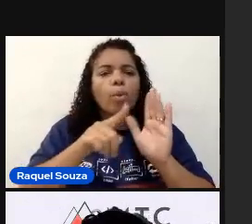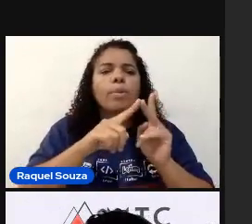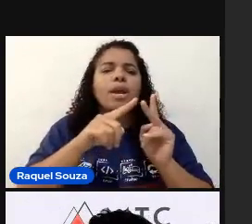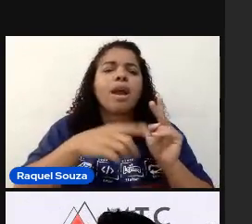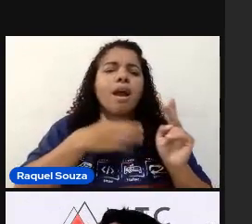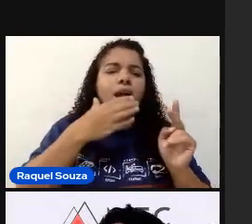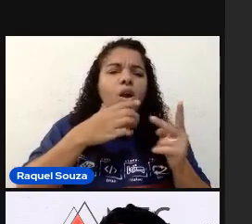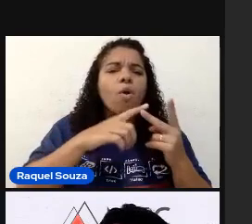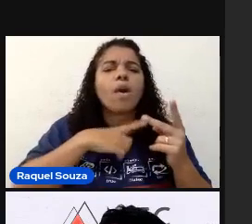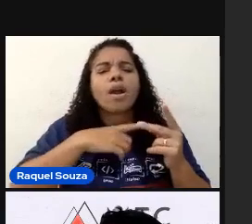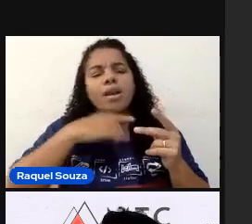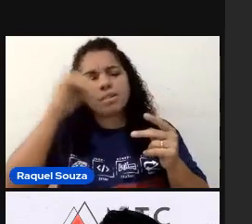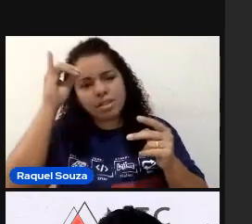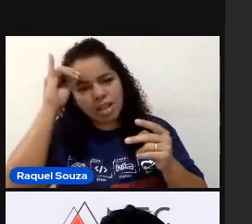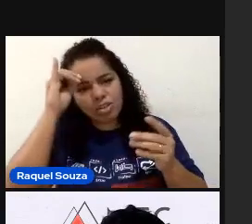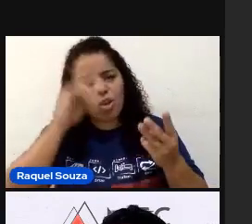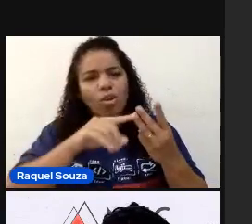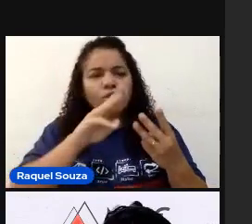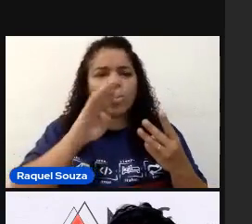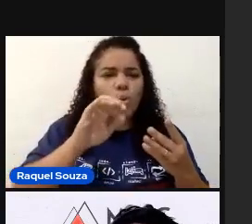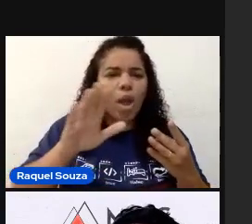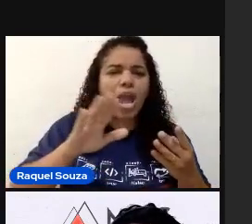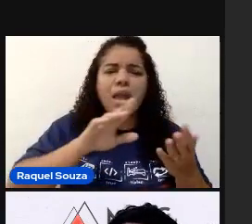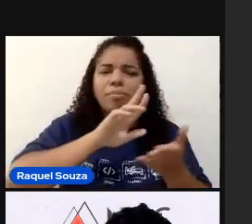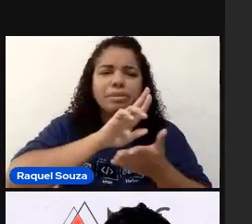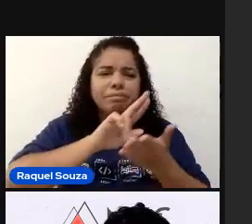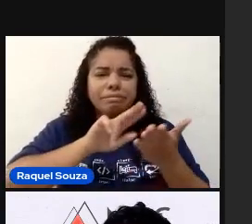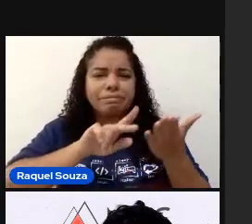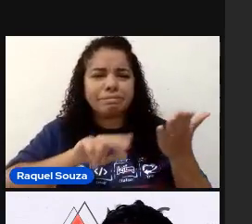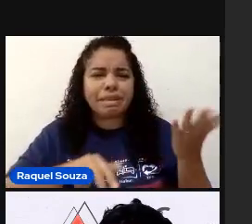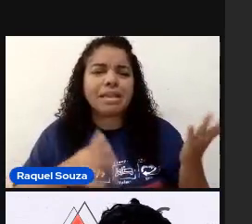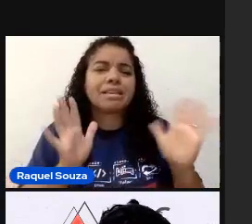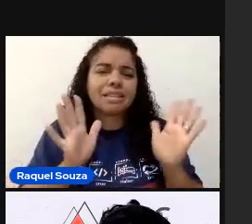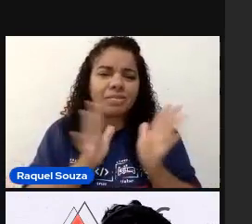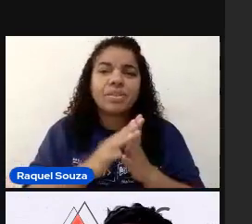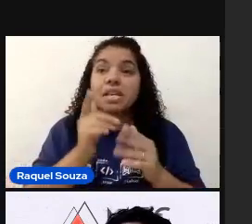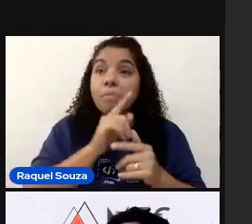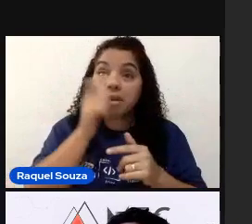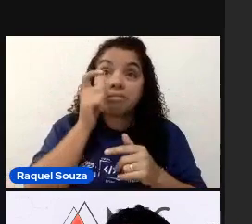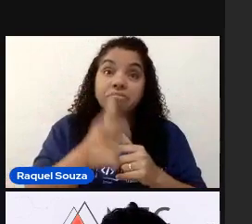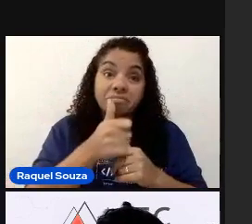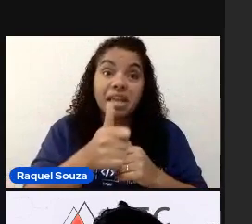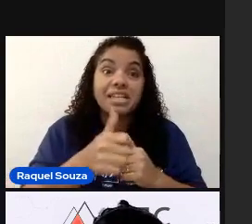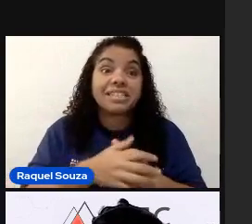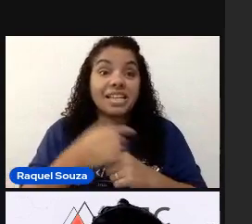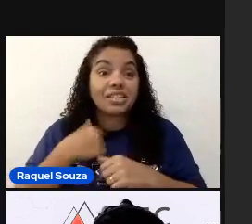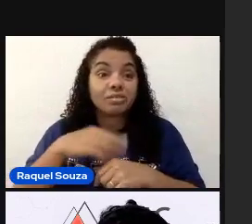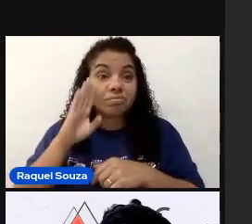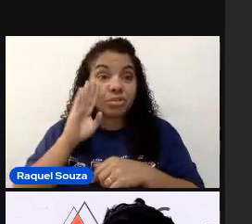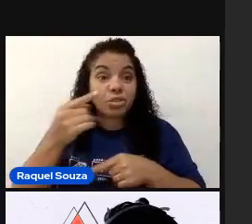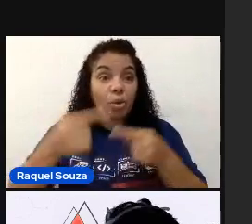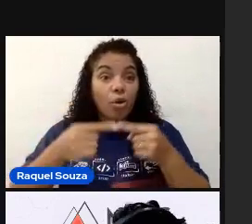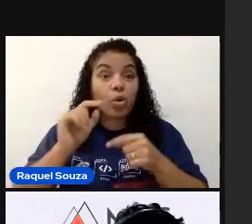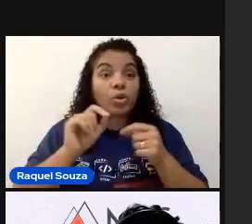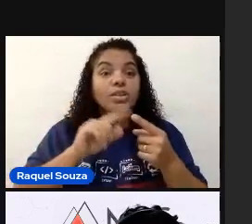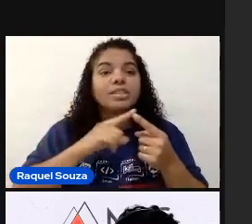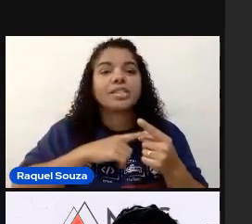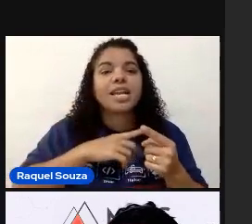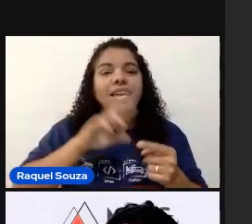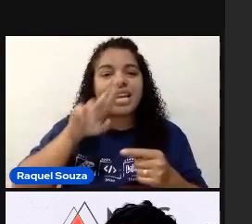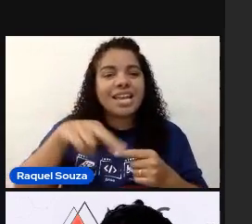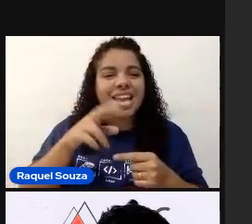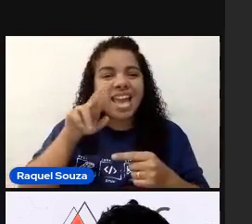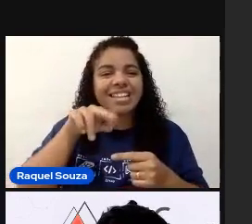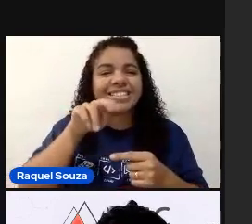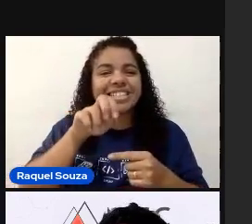Android, web. E, assim, é bem interessante. E o principal concorrente dele é o React Native. Que eu acho que